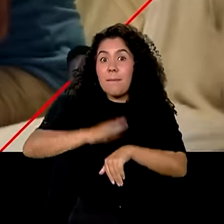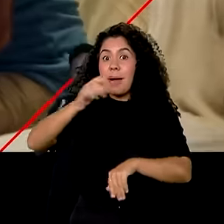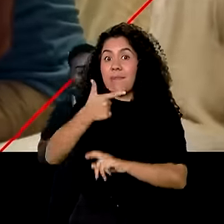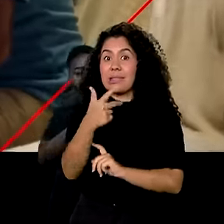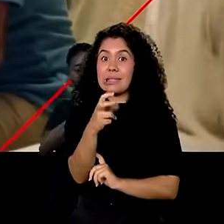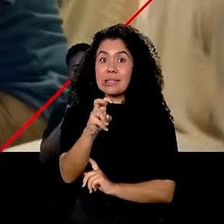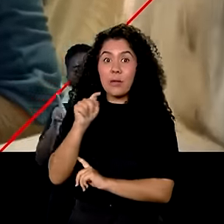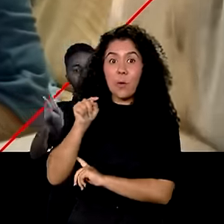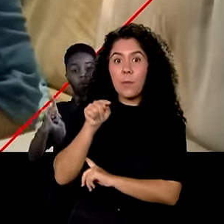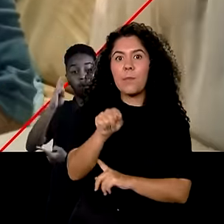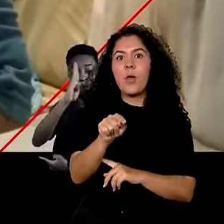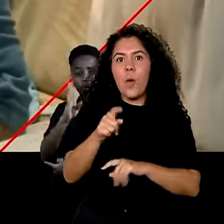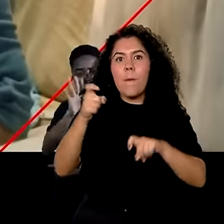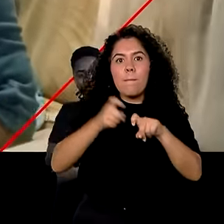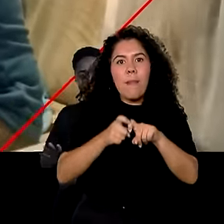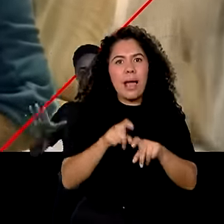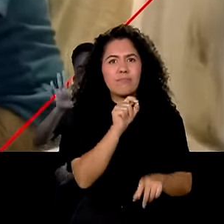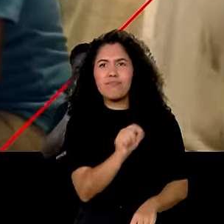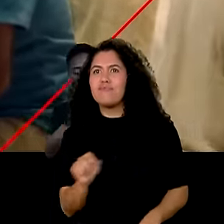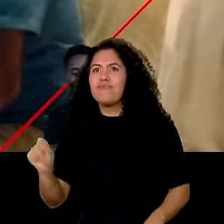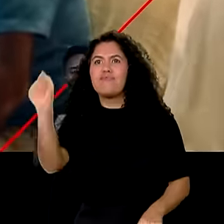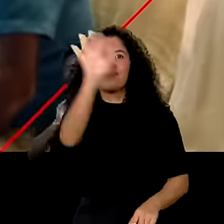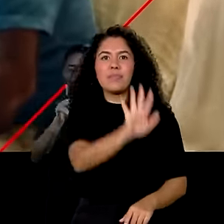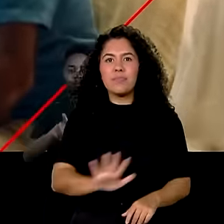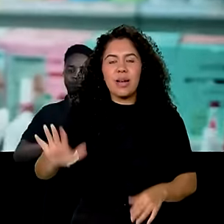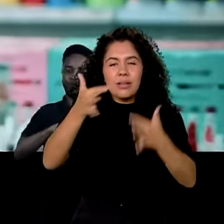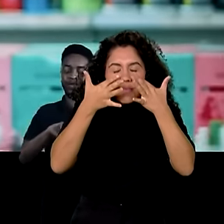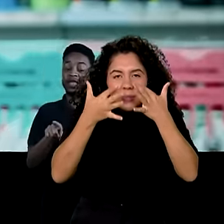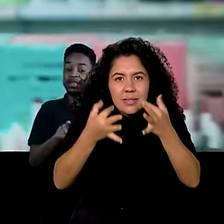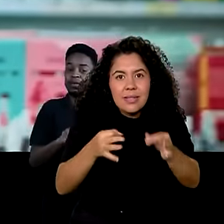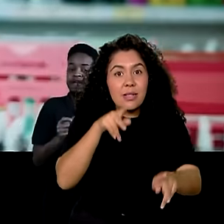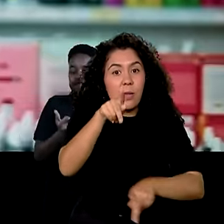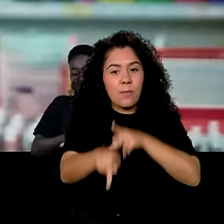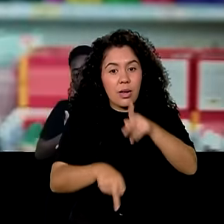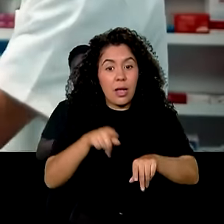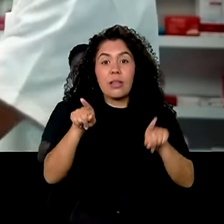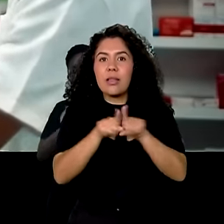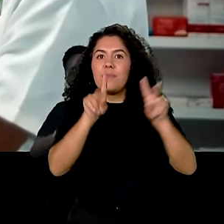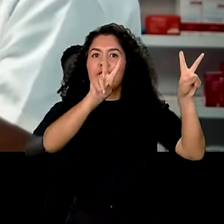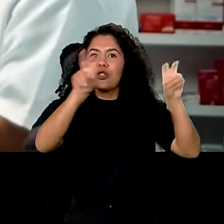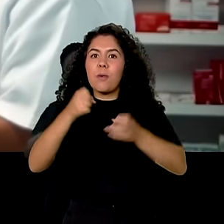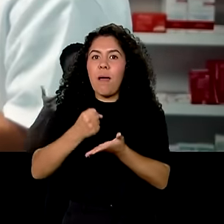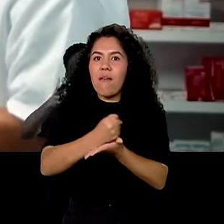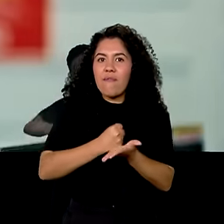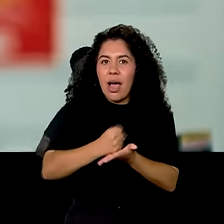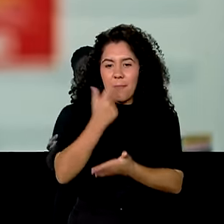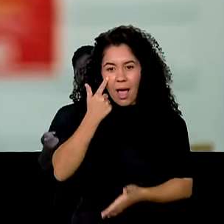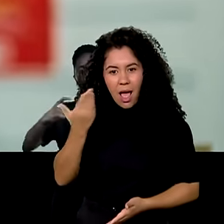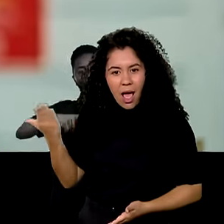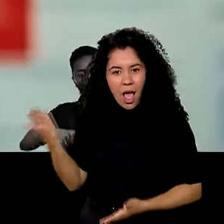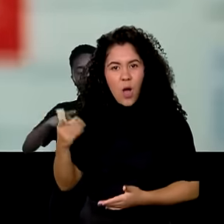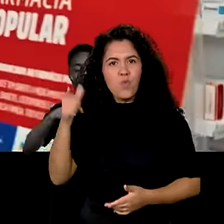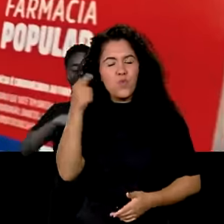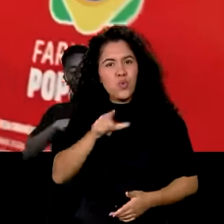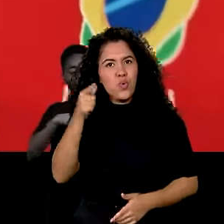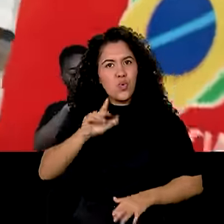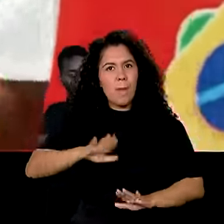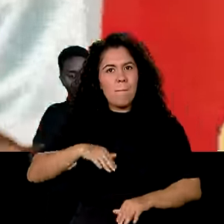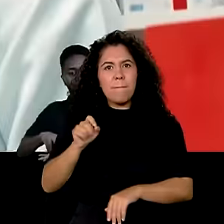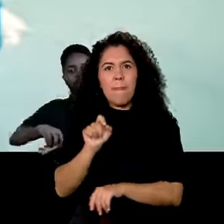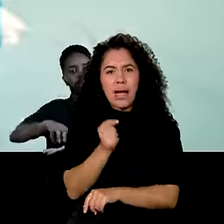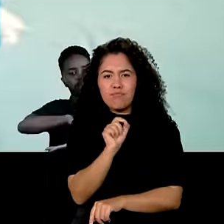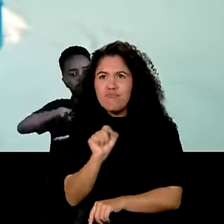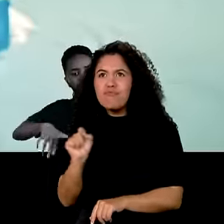atendendo por todo o Brasil, cuidando da nossa gente. O Farmácia Popular voltou mais forte, com mais unidades e